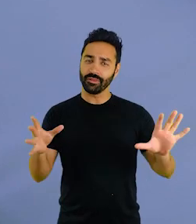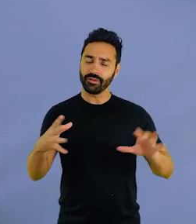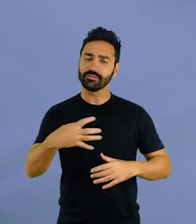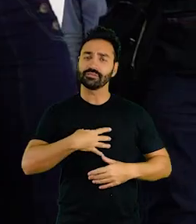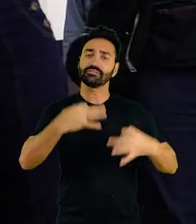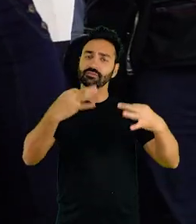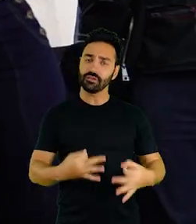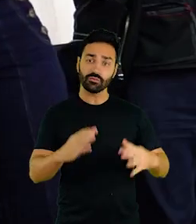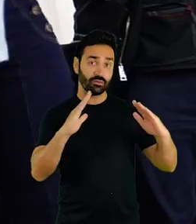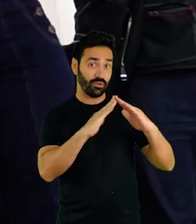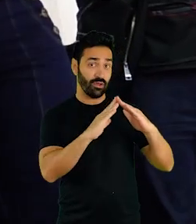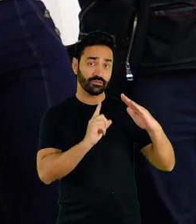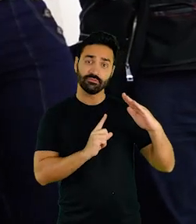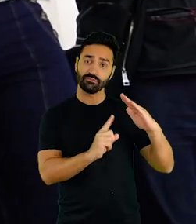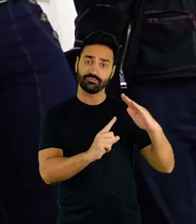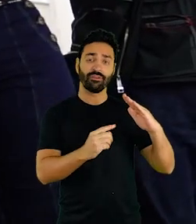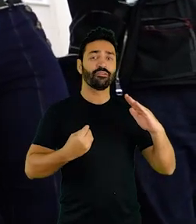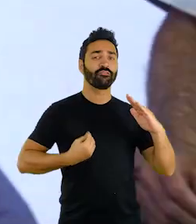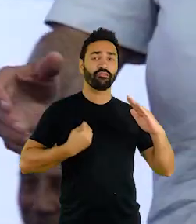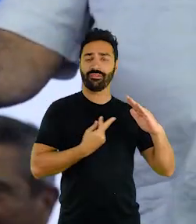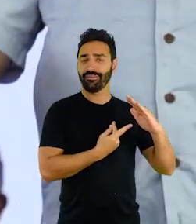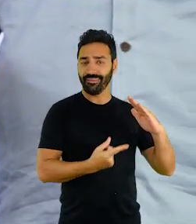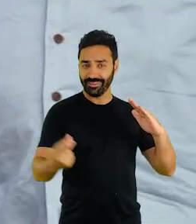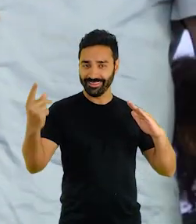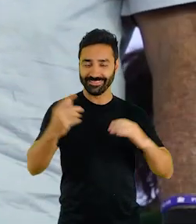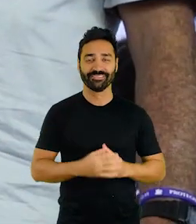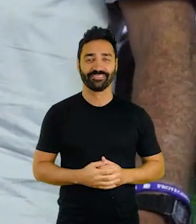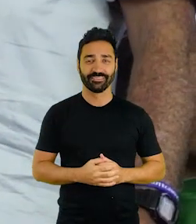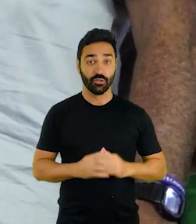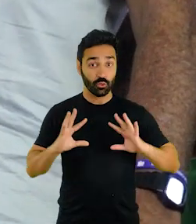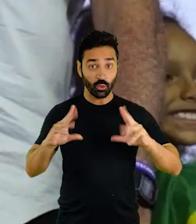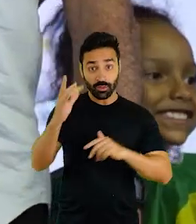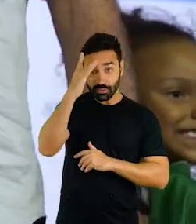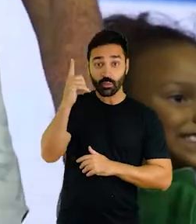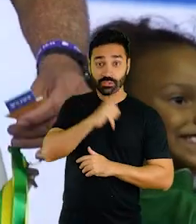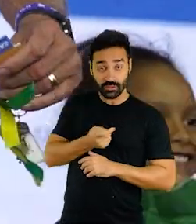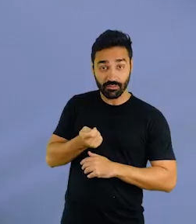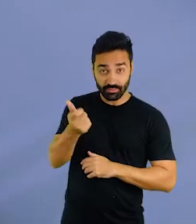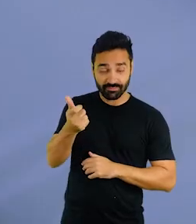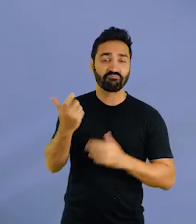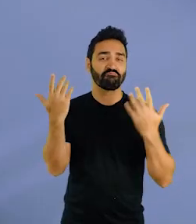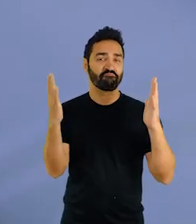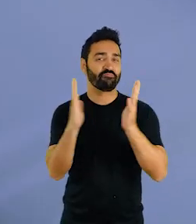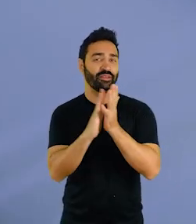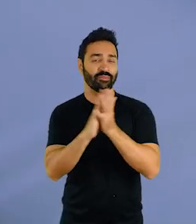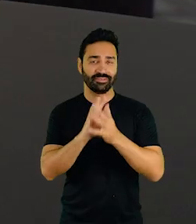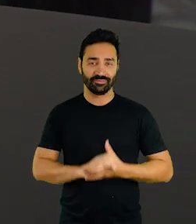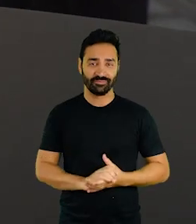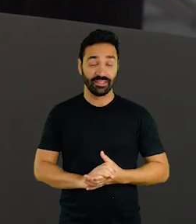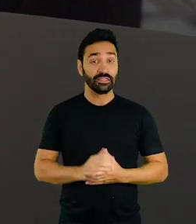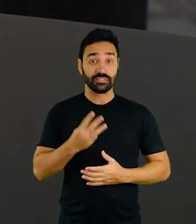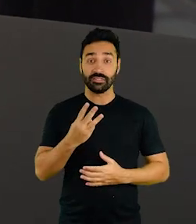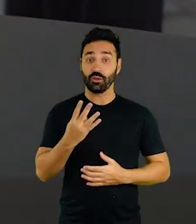certeza de ter um teto para onde vai morar para o resto da sua vida. A todos contemplados, os nossos parabéns!